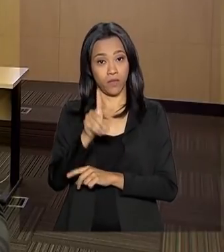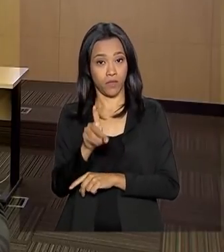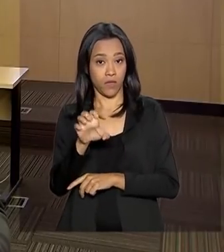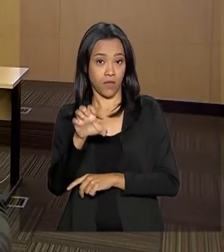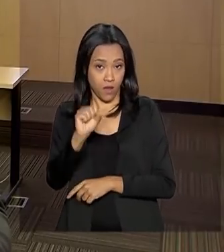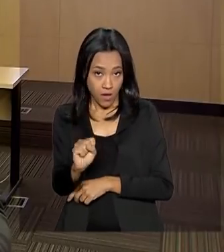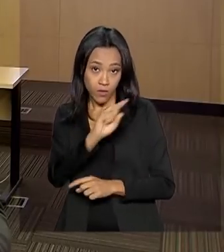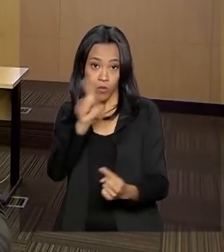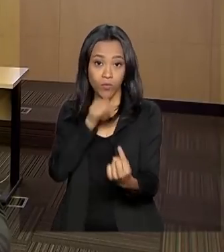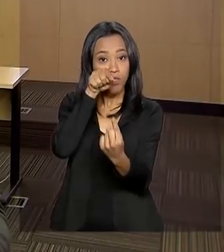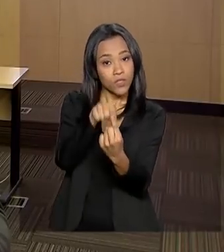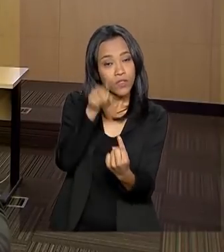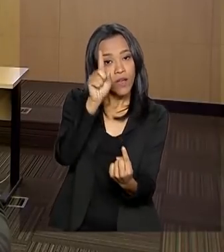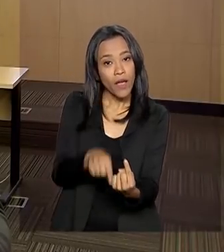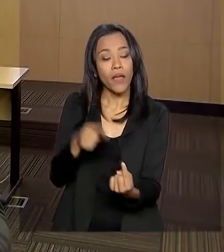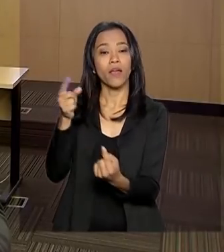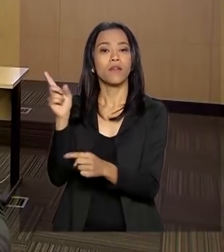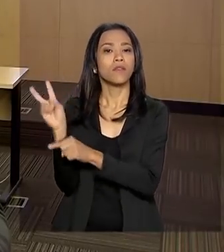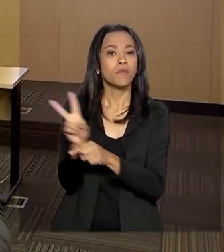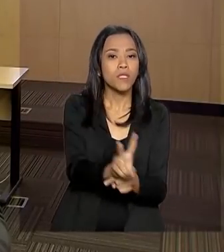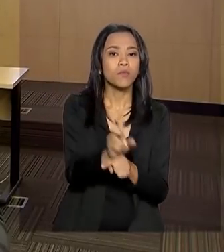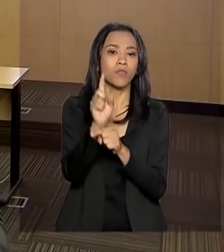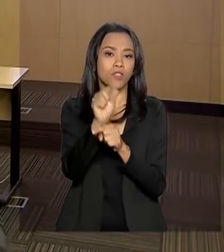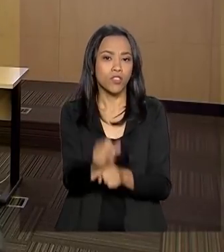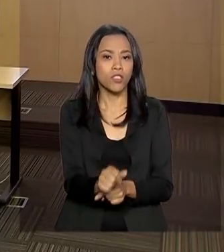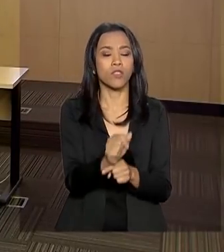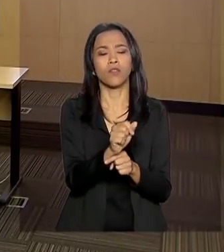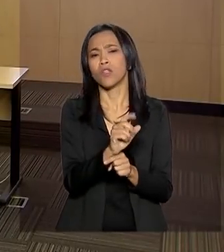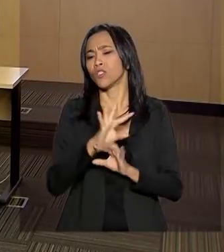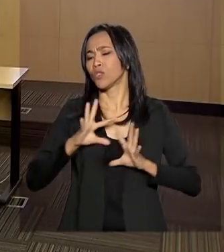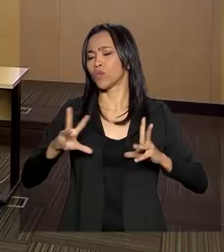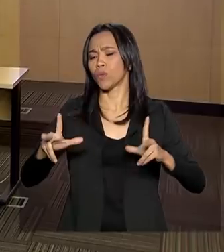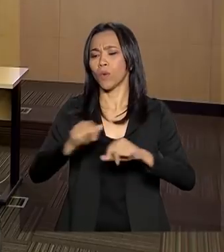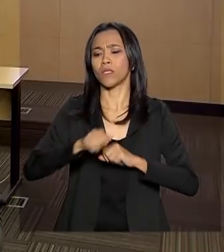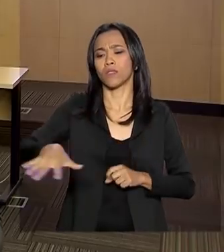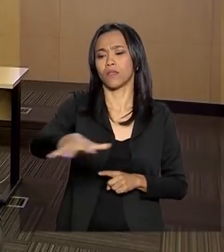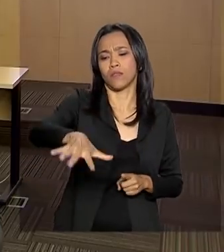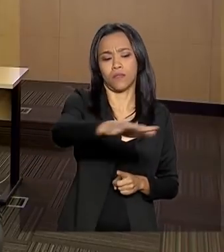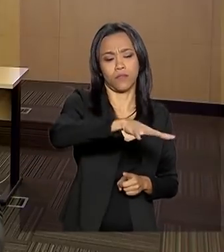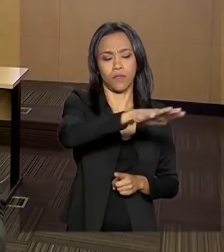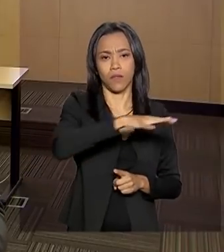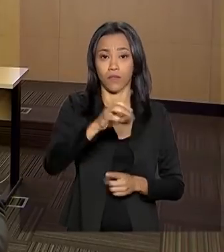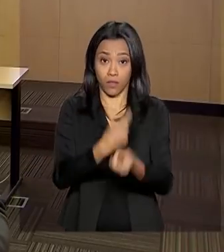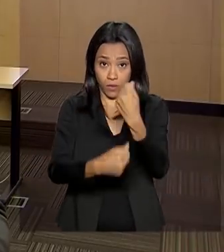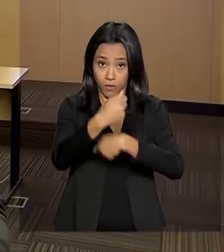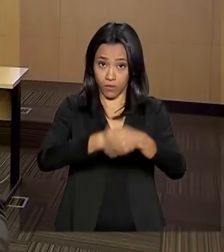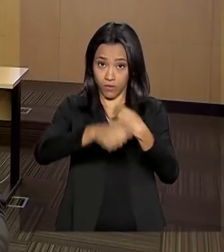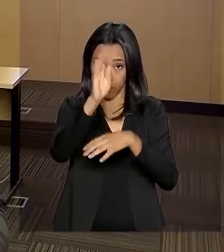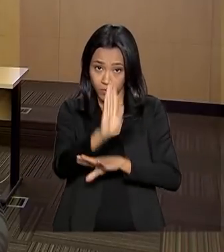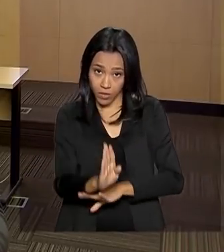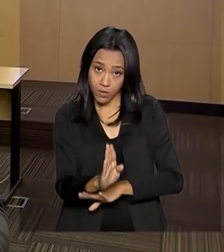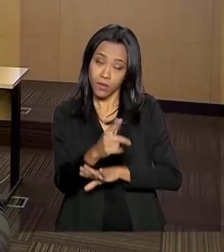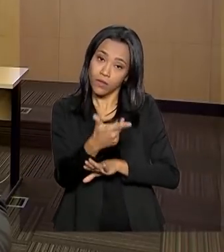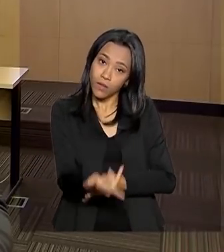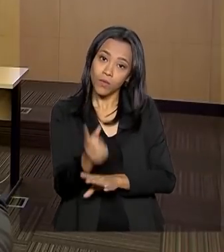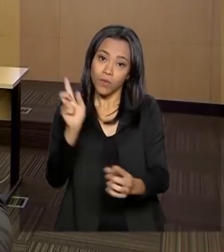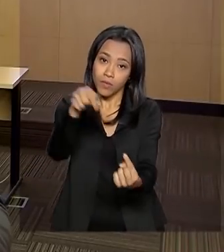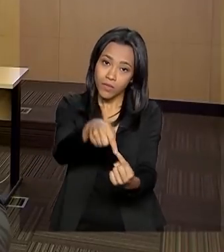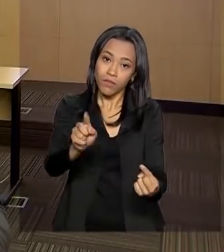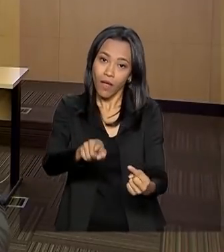objetivo o financiamento de longo prazo investimento de todos os segmentos da economia brasileira. Isso é, ele busca